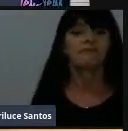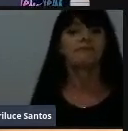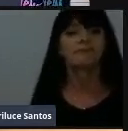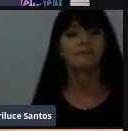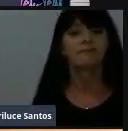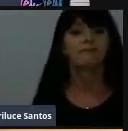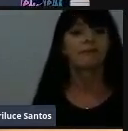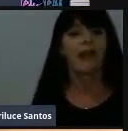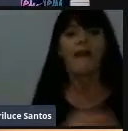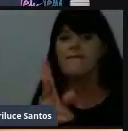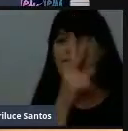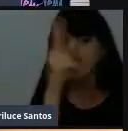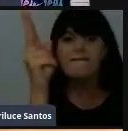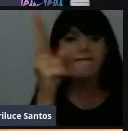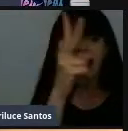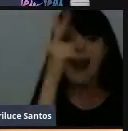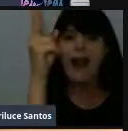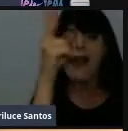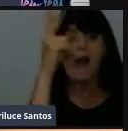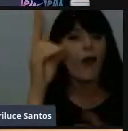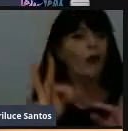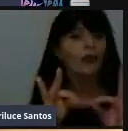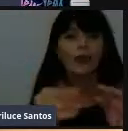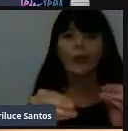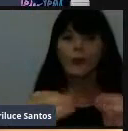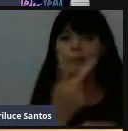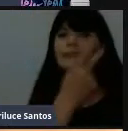Valorizamos os talentos.